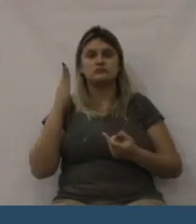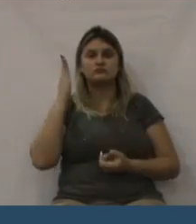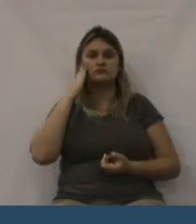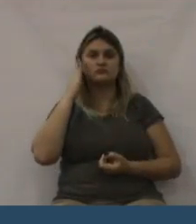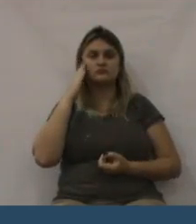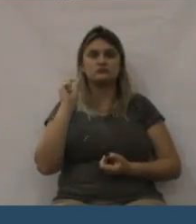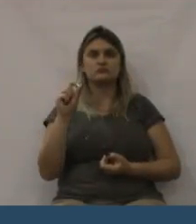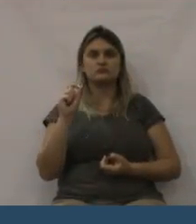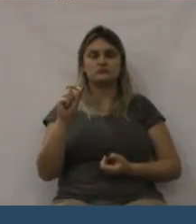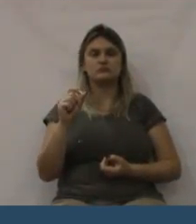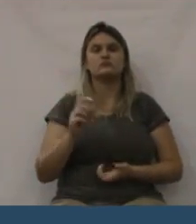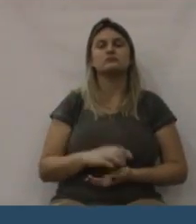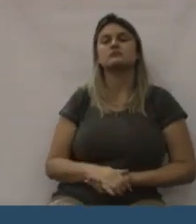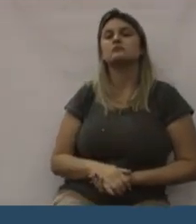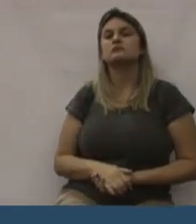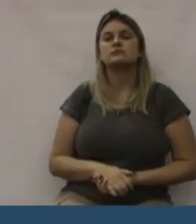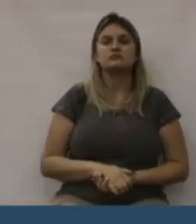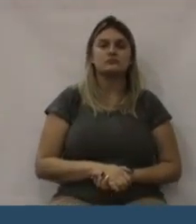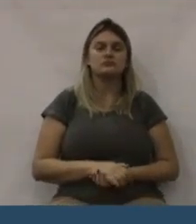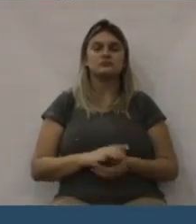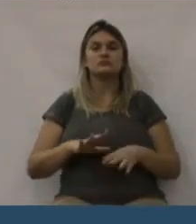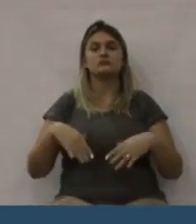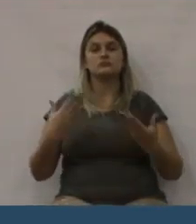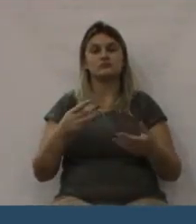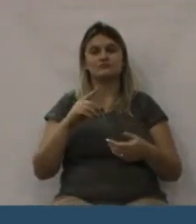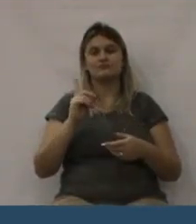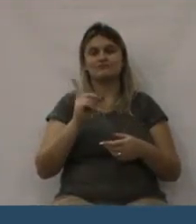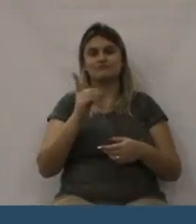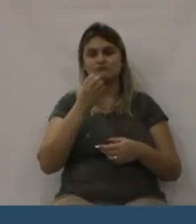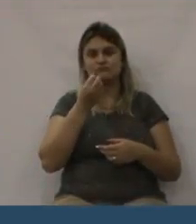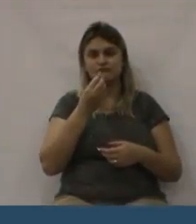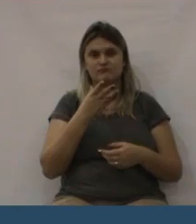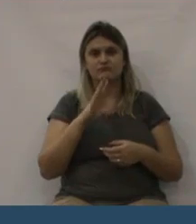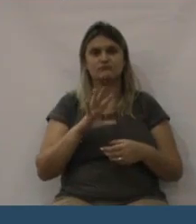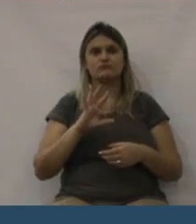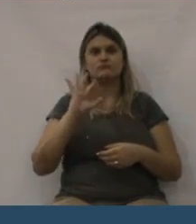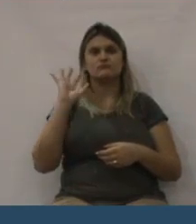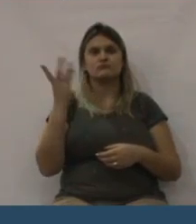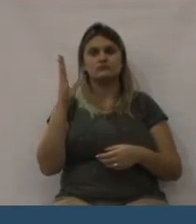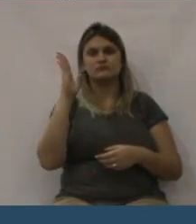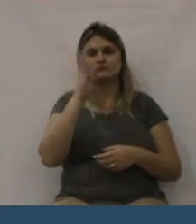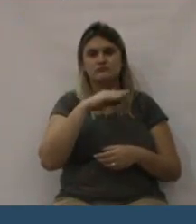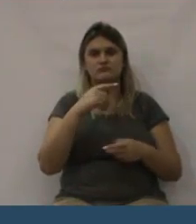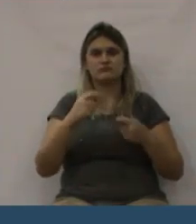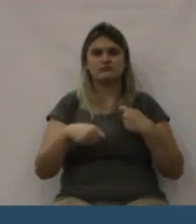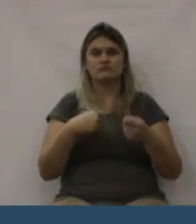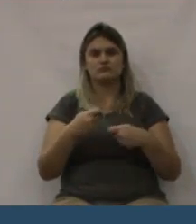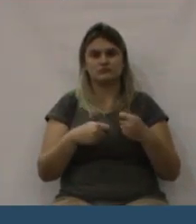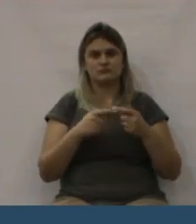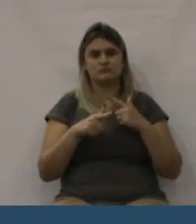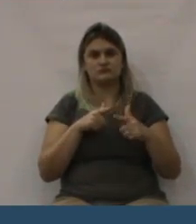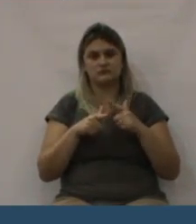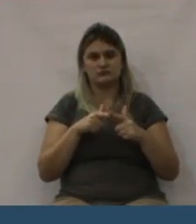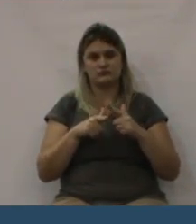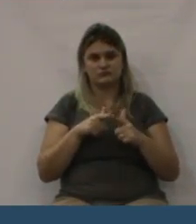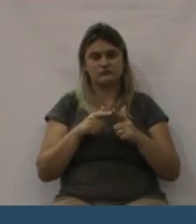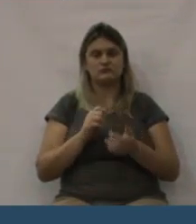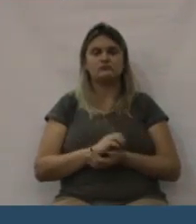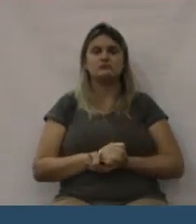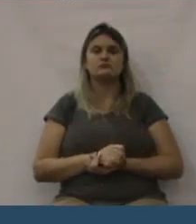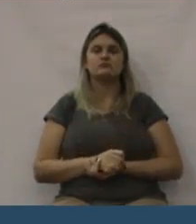vejo com muita tristeza o que houve com o impeachment. O pessoal